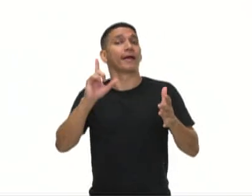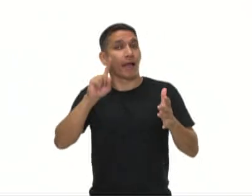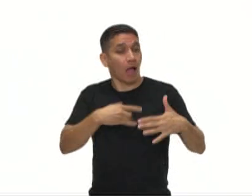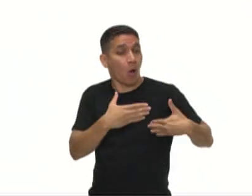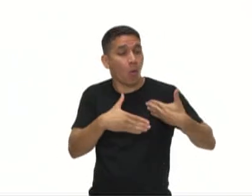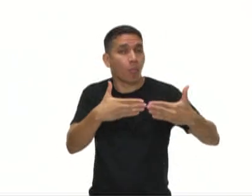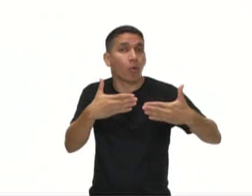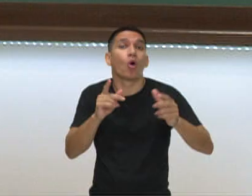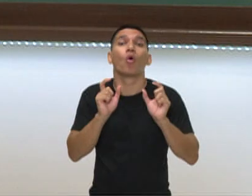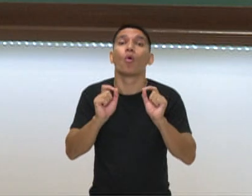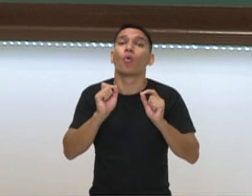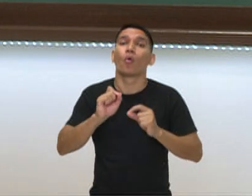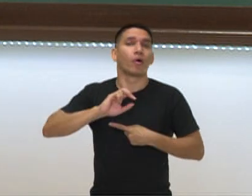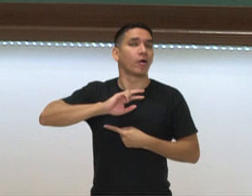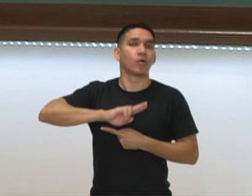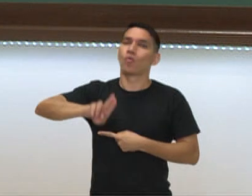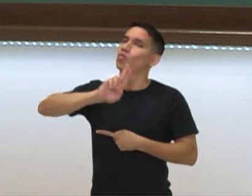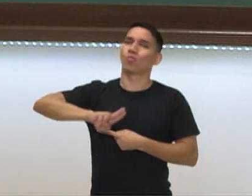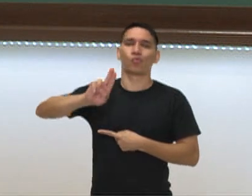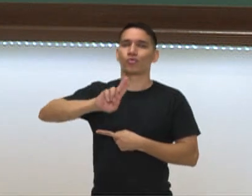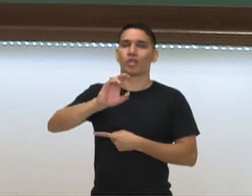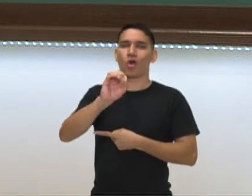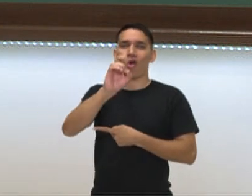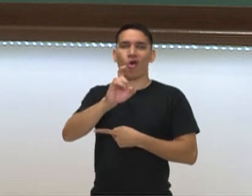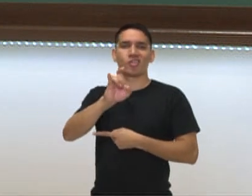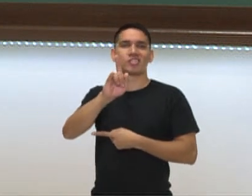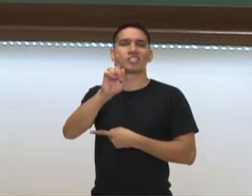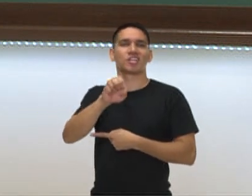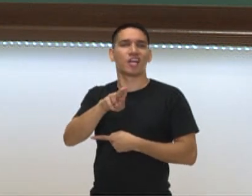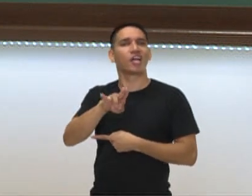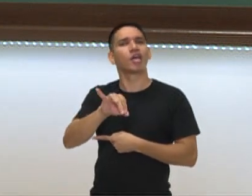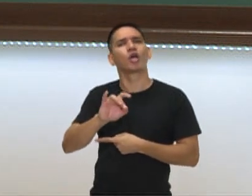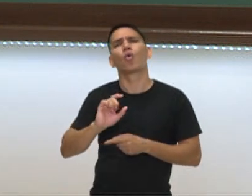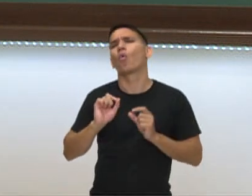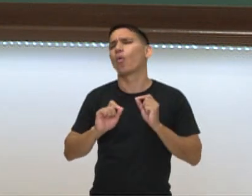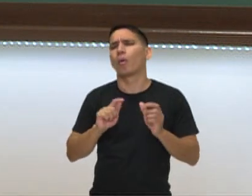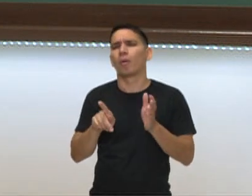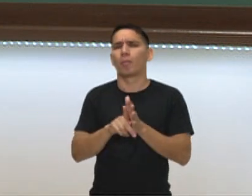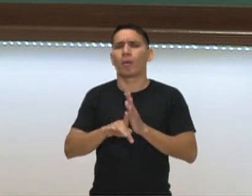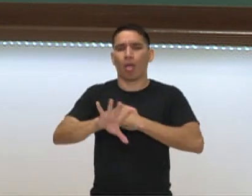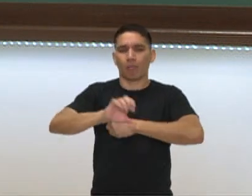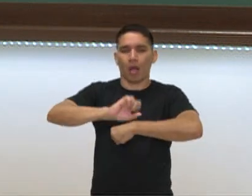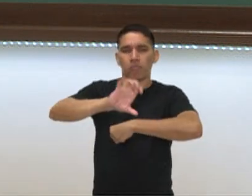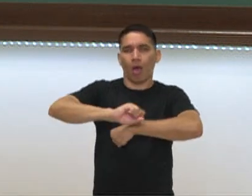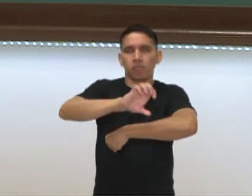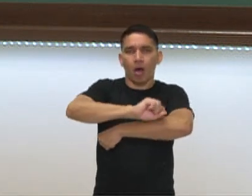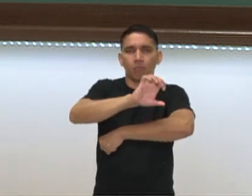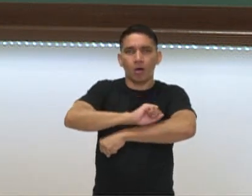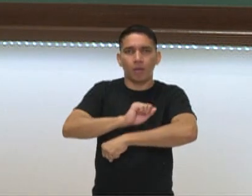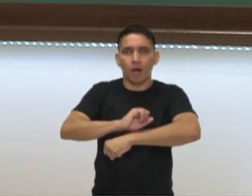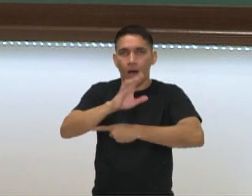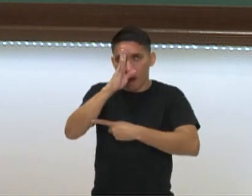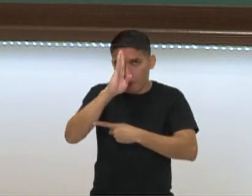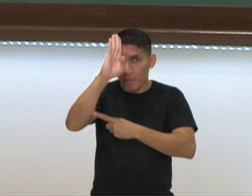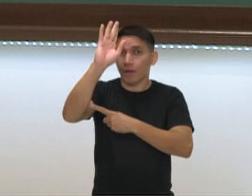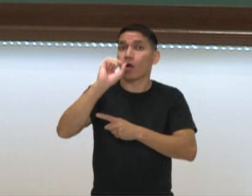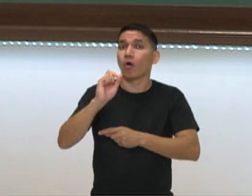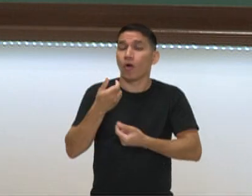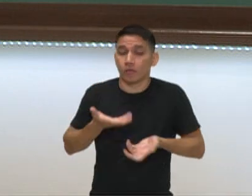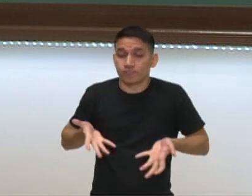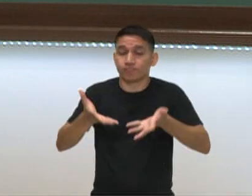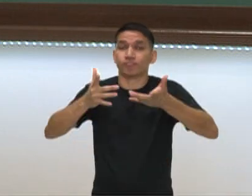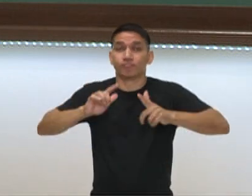é um processo que não utiliza oxigênio, um tipo de respiração anaeróbica que não utiliza oxigênio como fonte para o